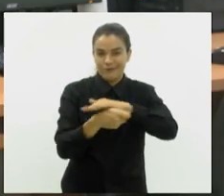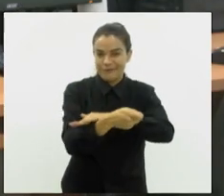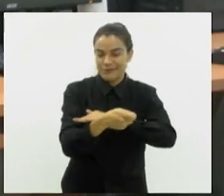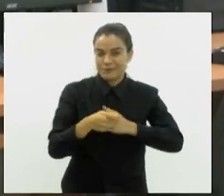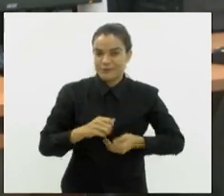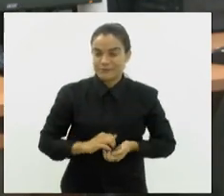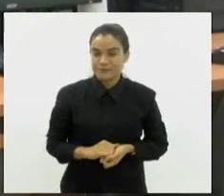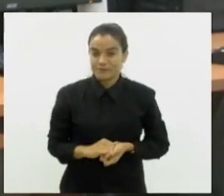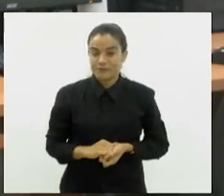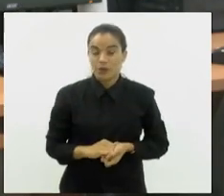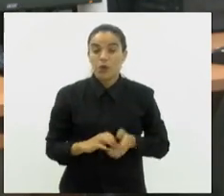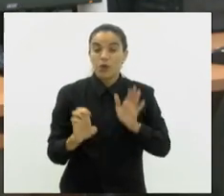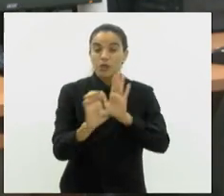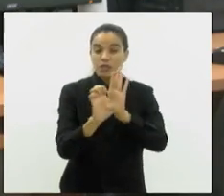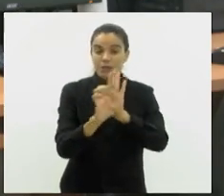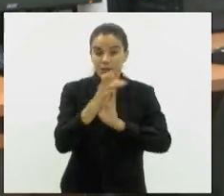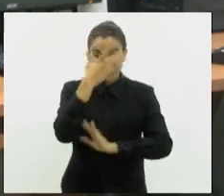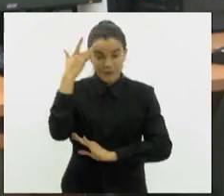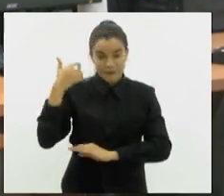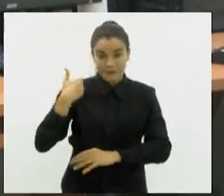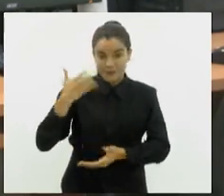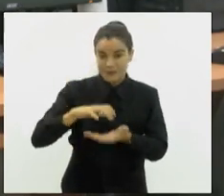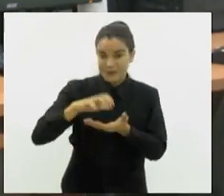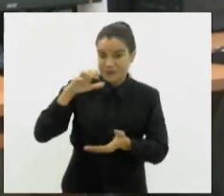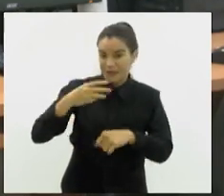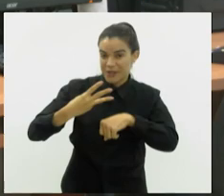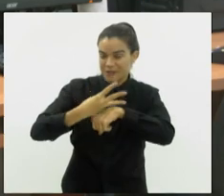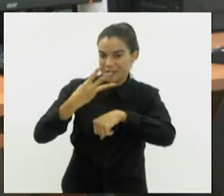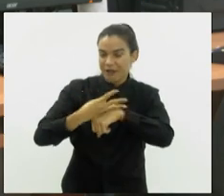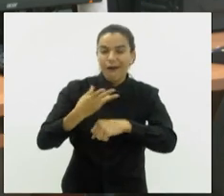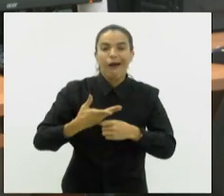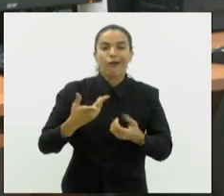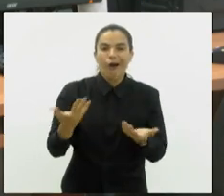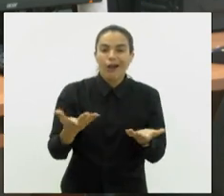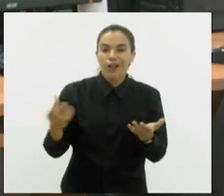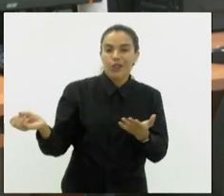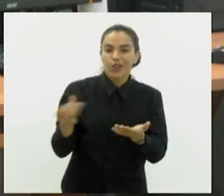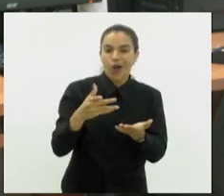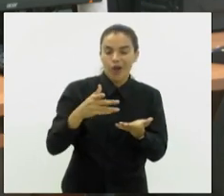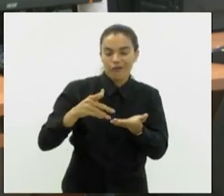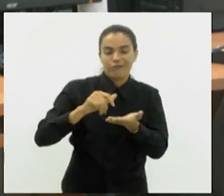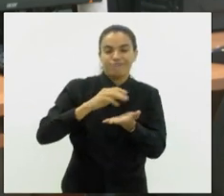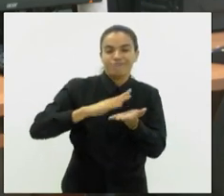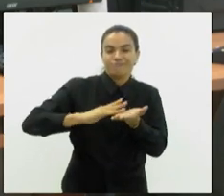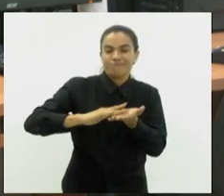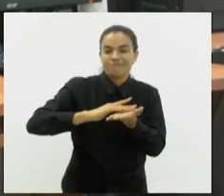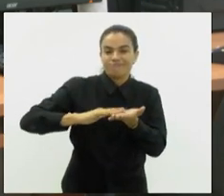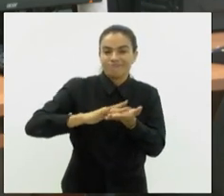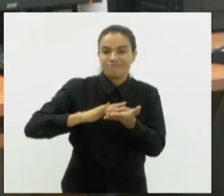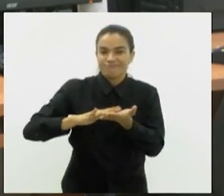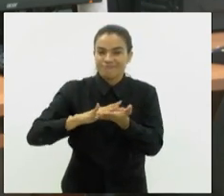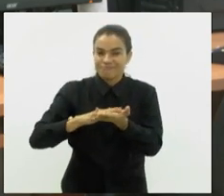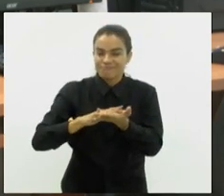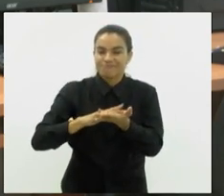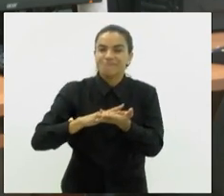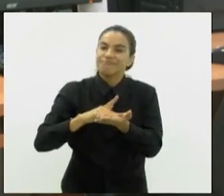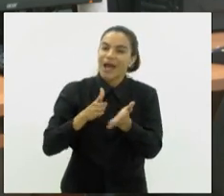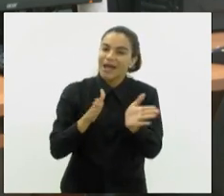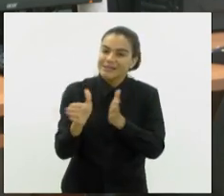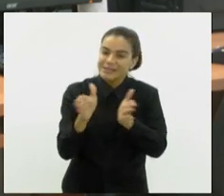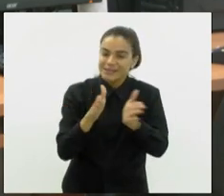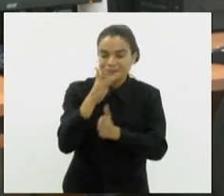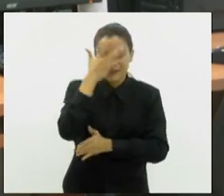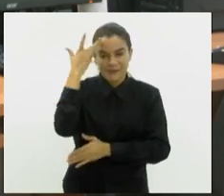O Estatuto da Pessoa Idosa ganhou agora uma versão em braile, para atender as pessoas com deficiência visual. A iniciativa